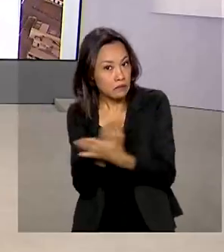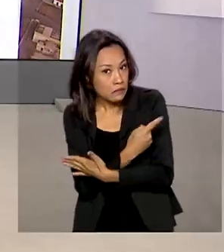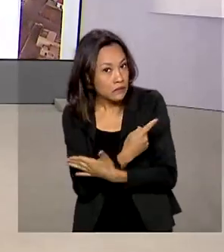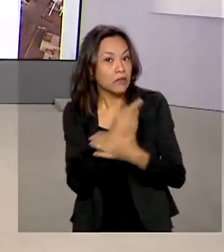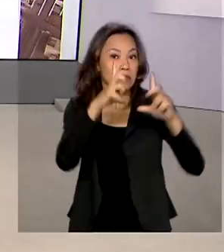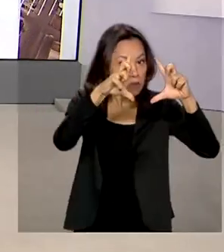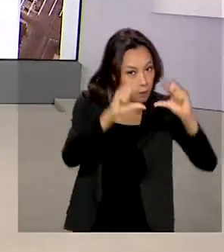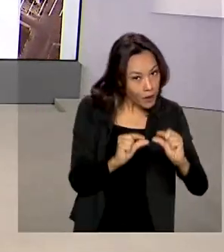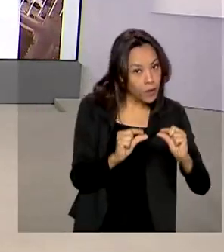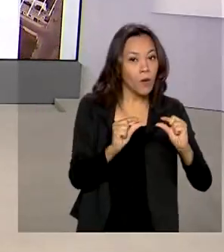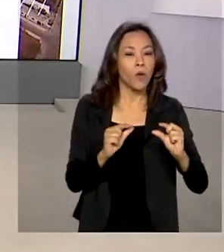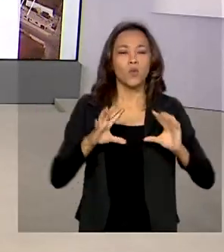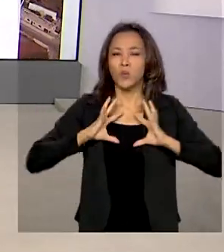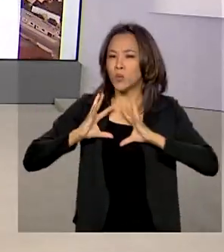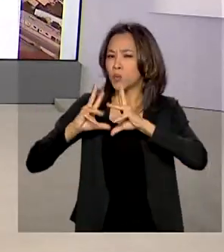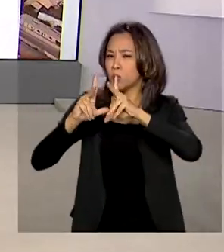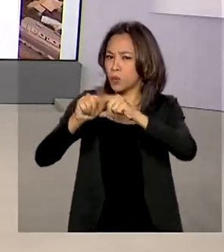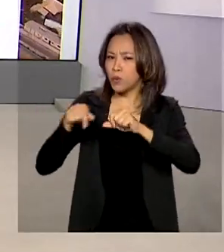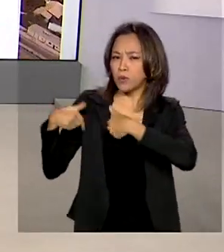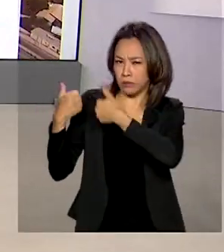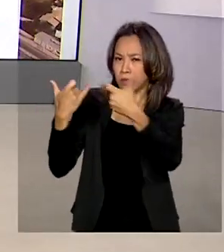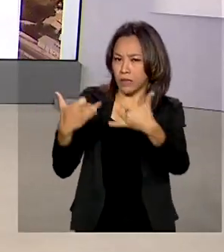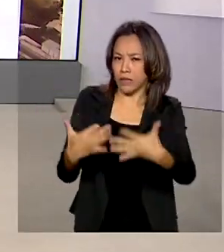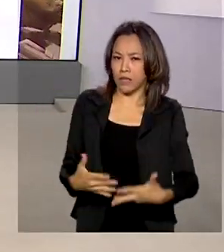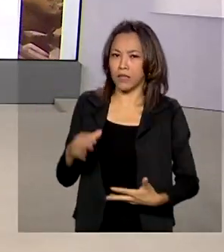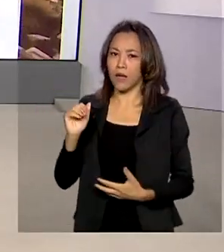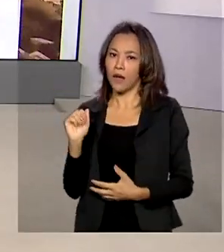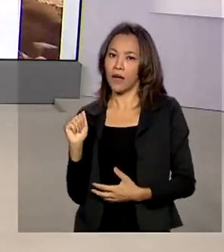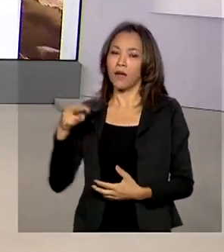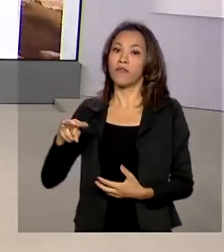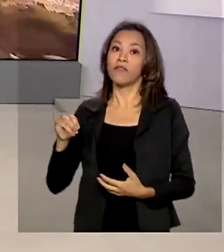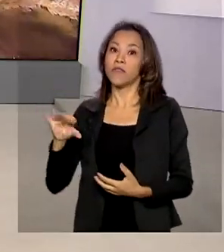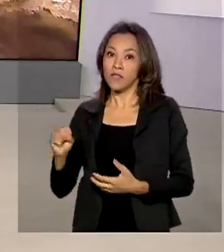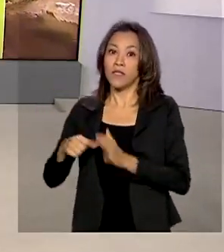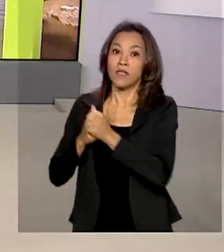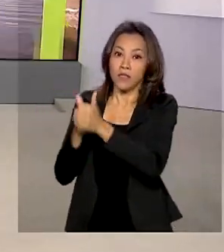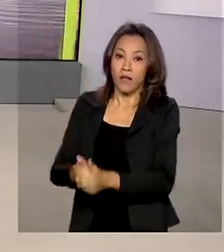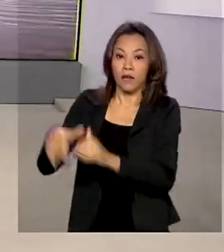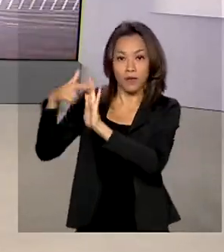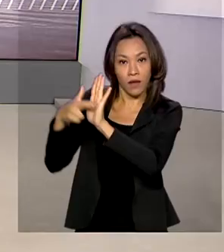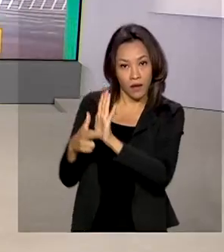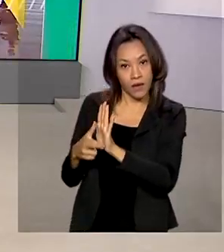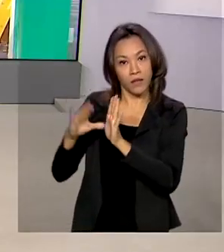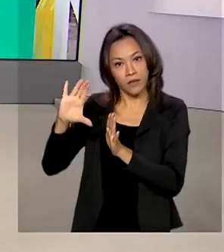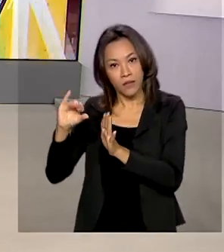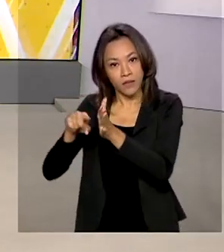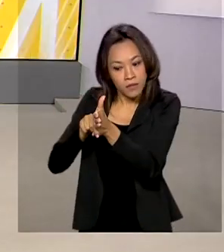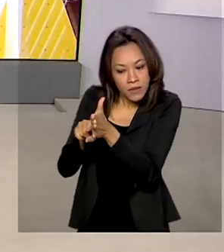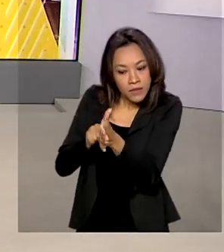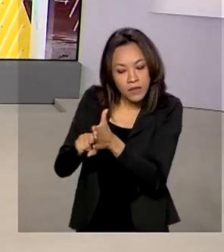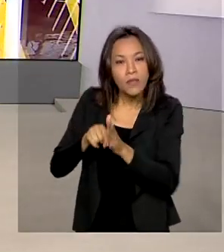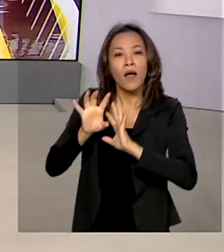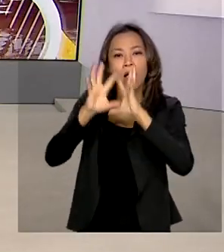De acordo com a Anvisa, tudo é feito levando em consideração requisitos científicos aceitos internacionalmente.